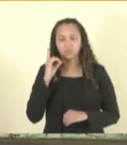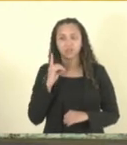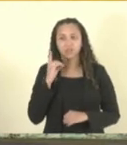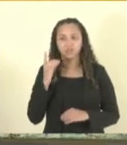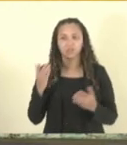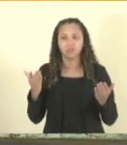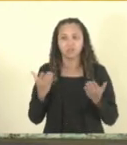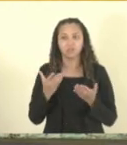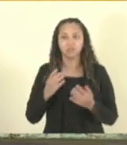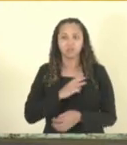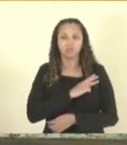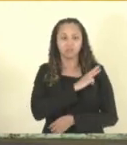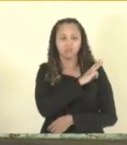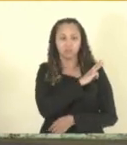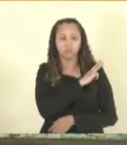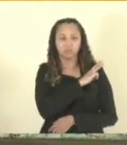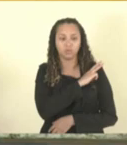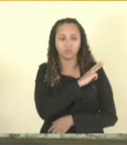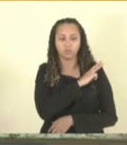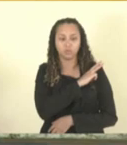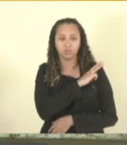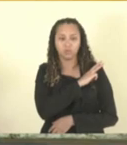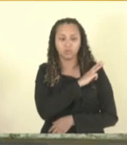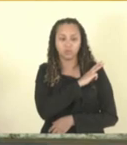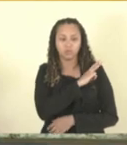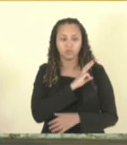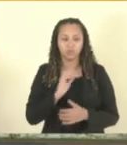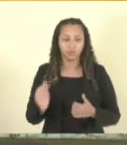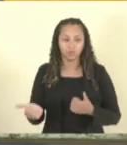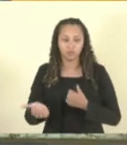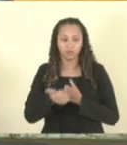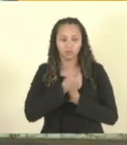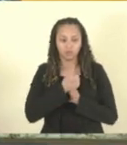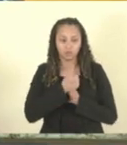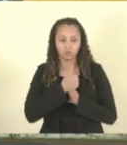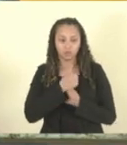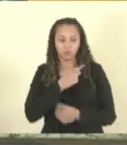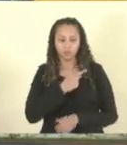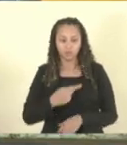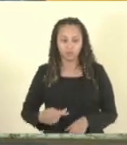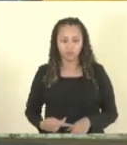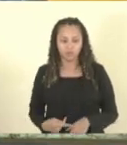palavra ao deputado Coronel Welito, para que eu possa, aliás, à presidência, para que eu possa fazer uso da fala.